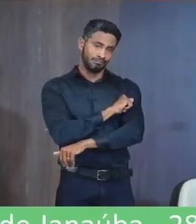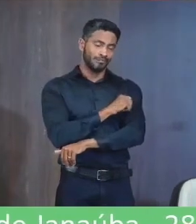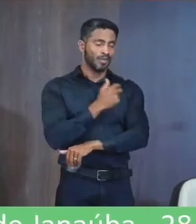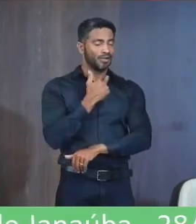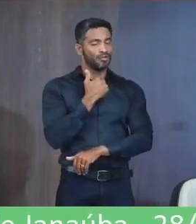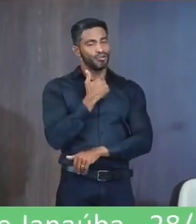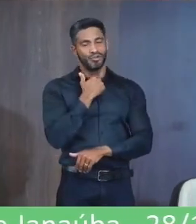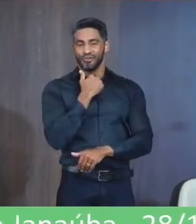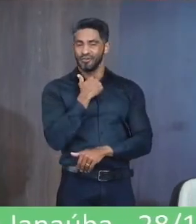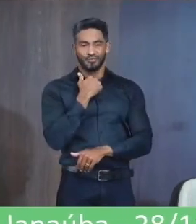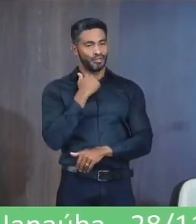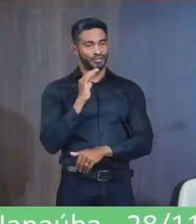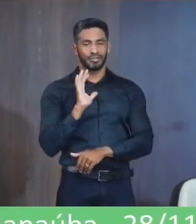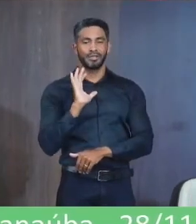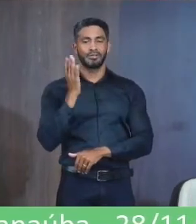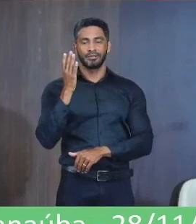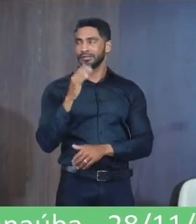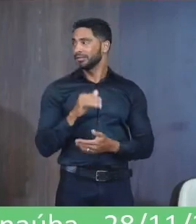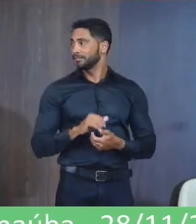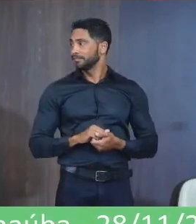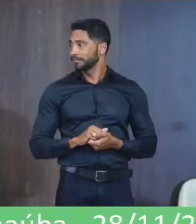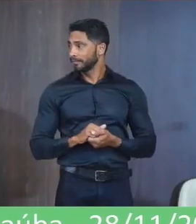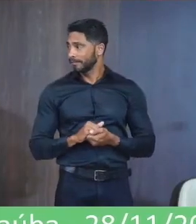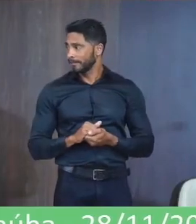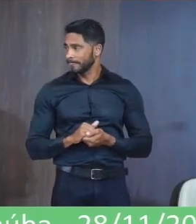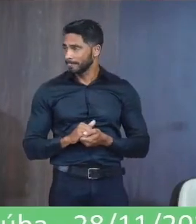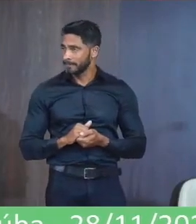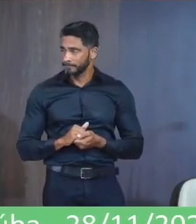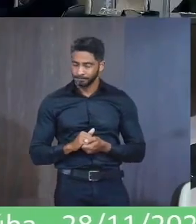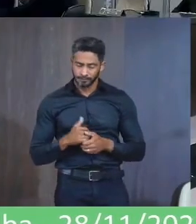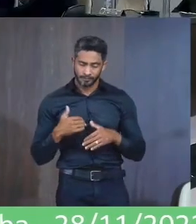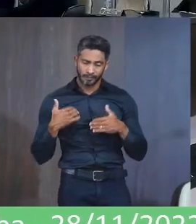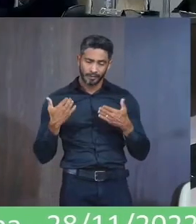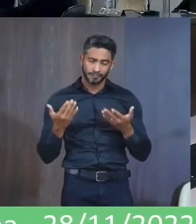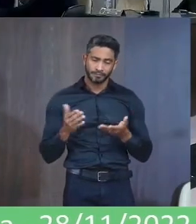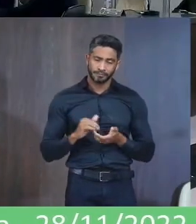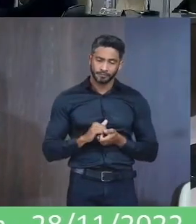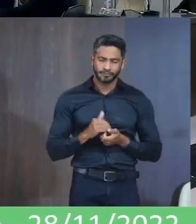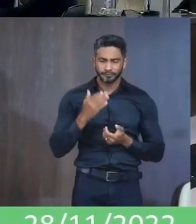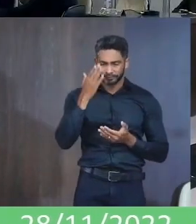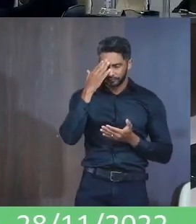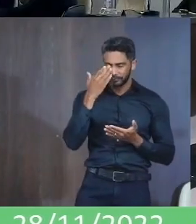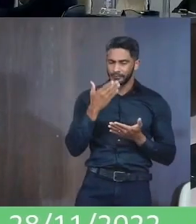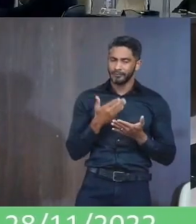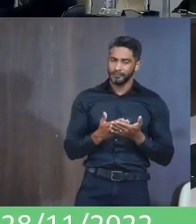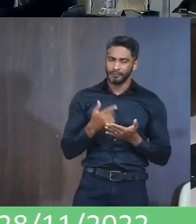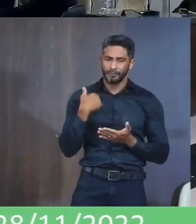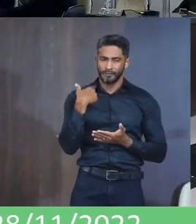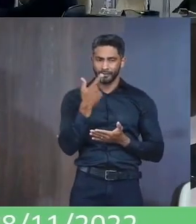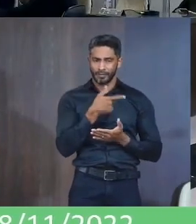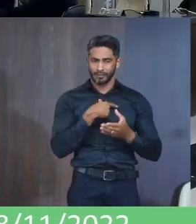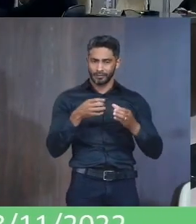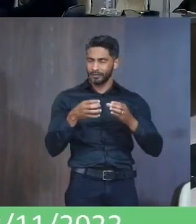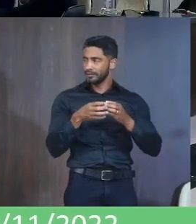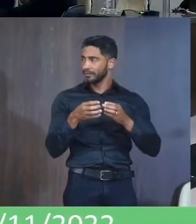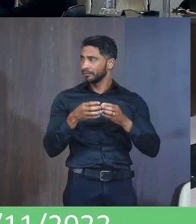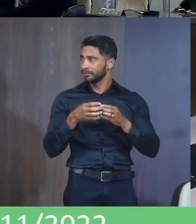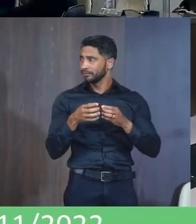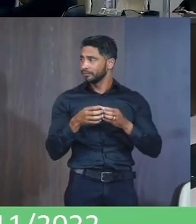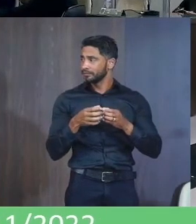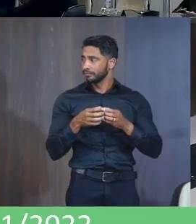aí Não pode estar acontecendo Uma parte colega Pois não Eu acredito Que nós Da comissão Viu